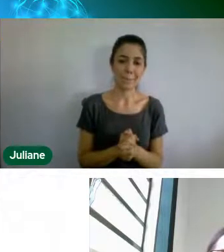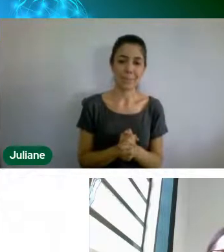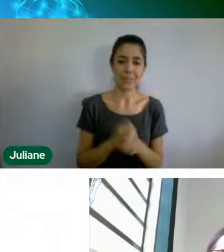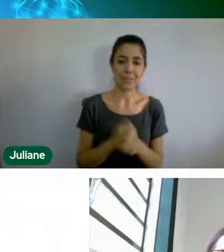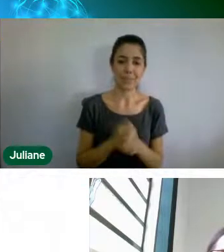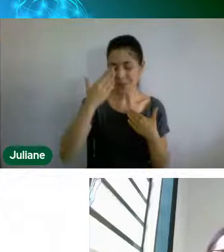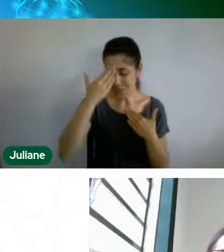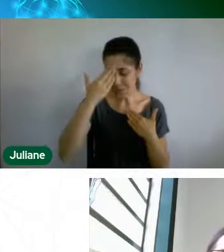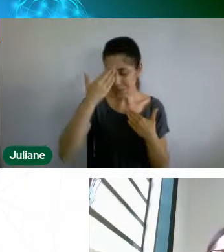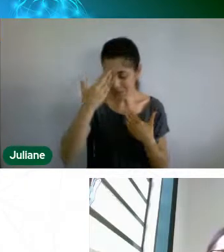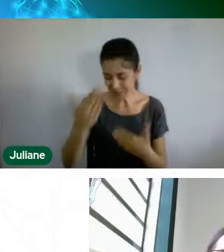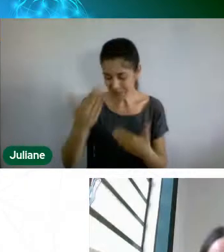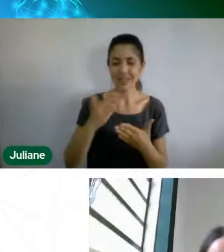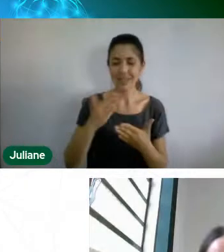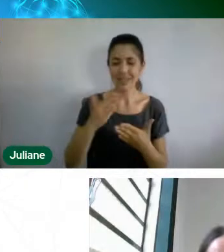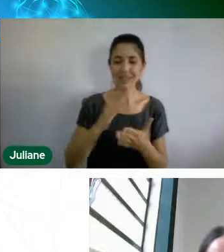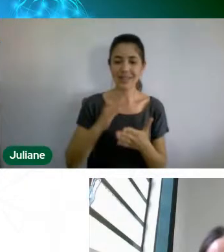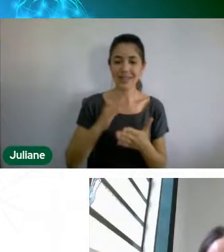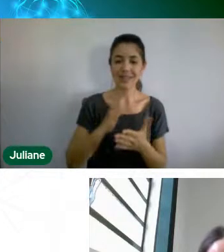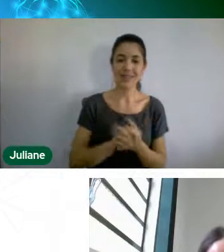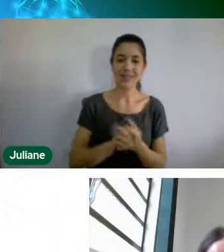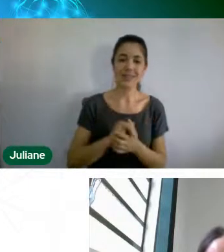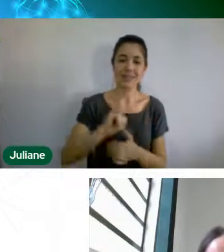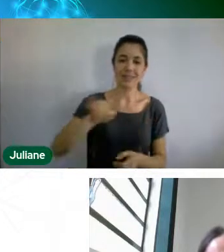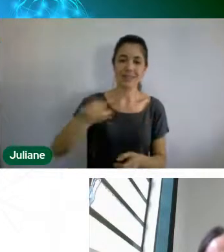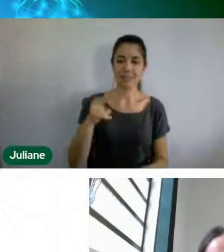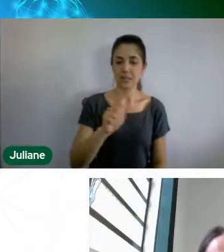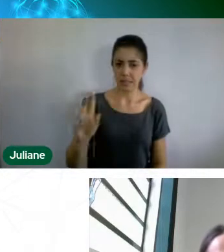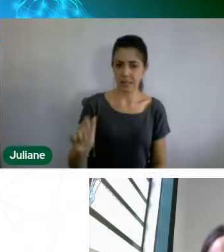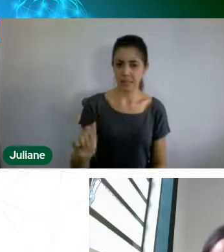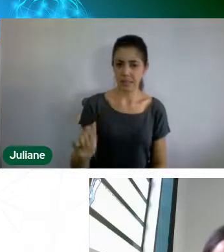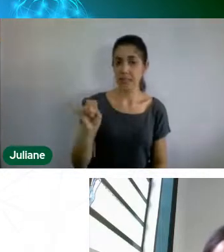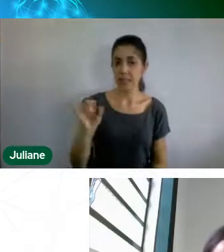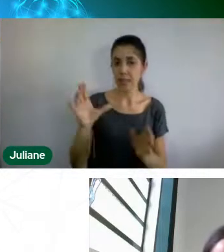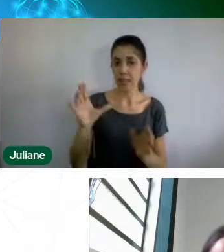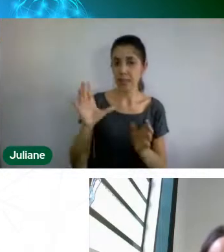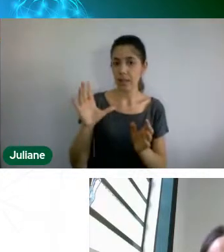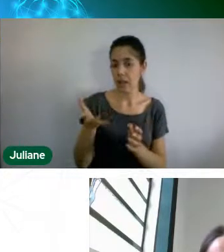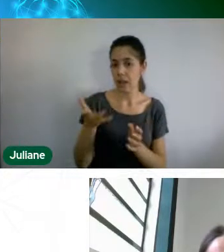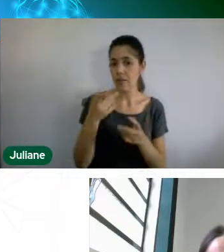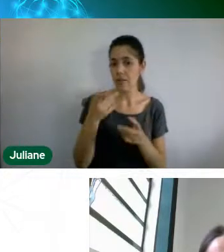então, Ju Sara, se você quer fazer uma manifestação, então, para encerrar aí a nossa atividade.